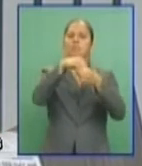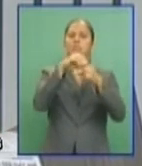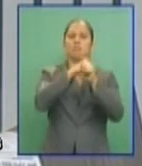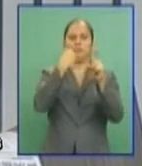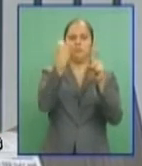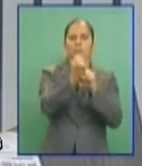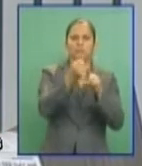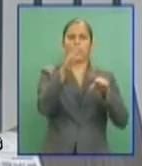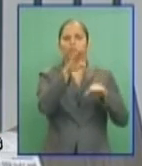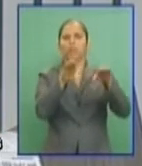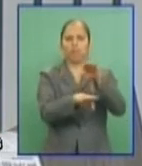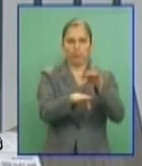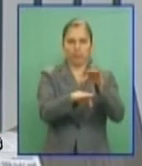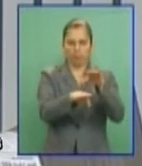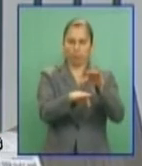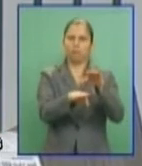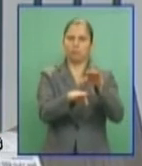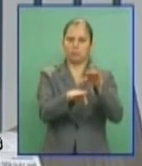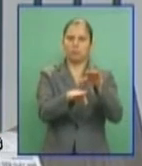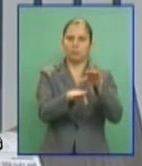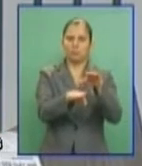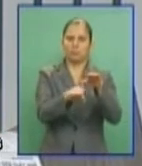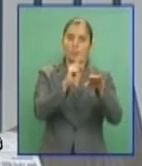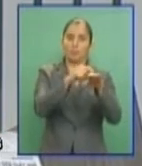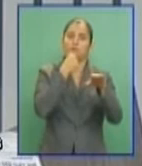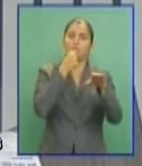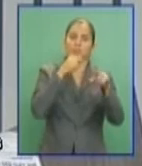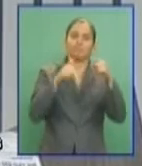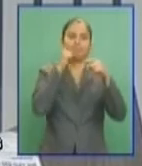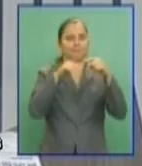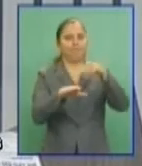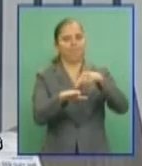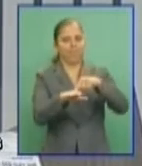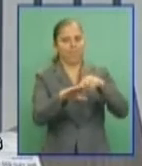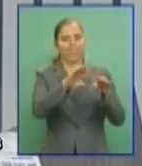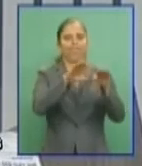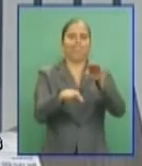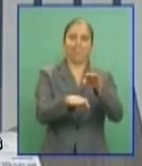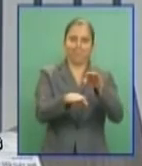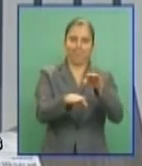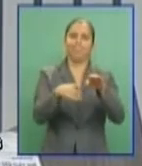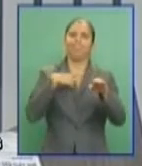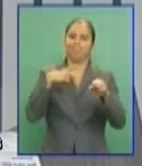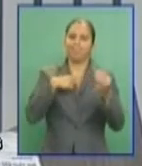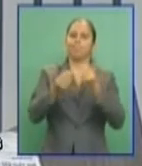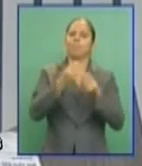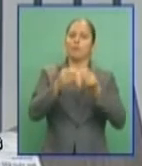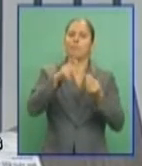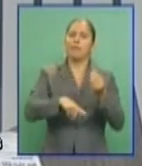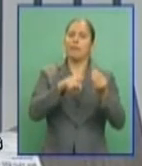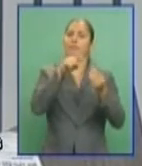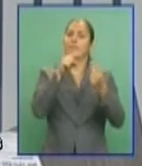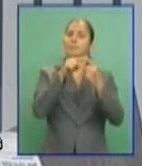Encontrando-se essas agressões, essas desigualdades